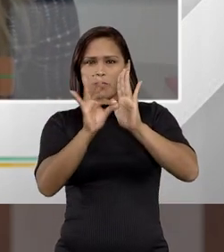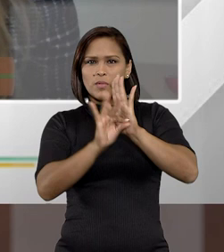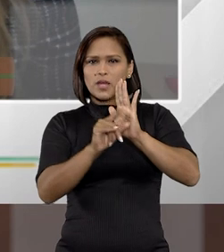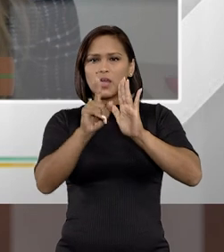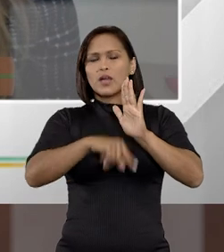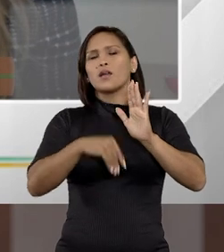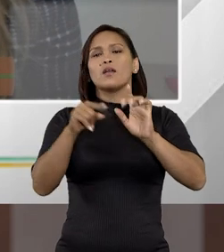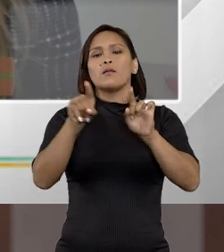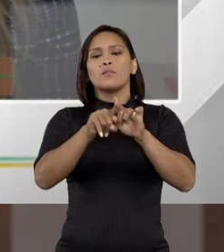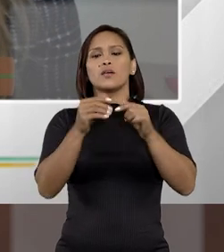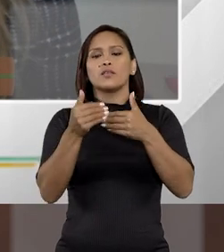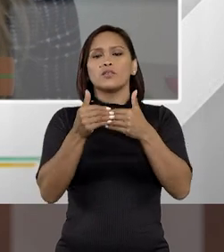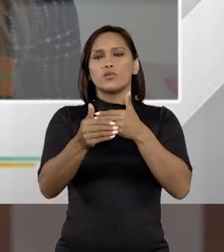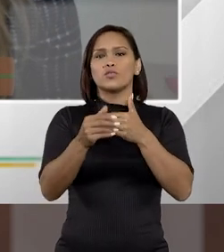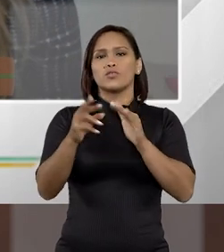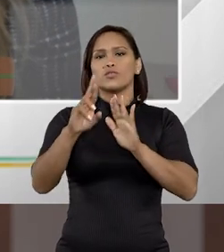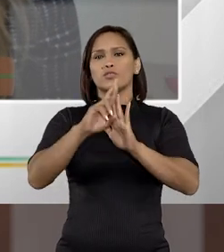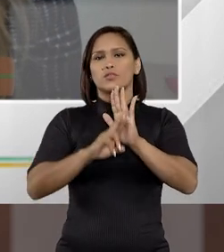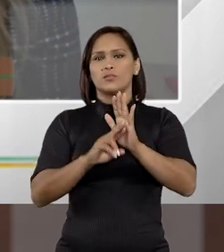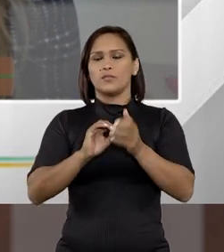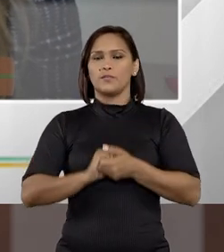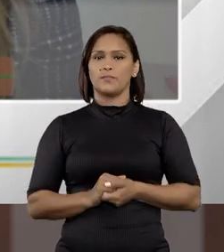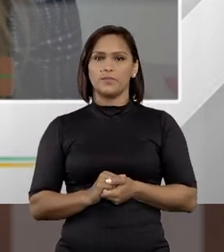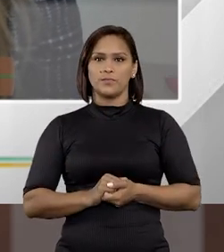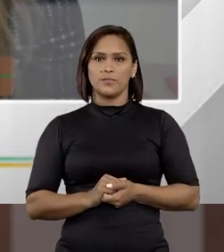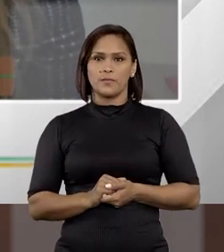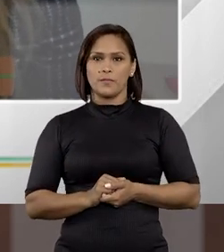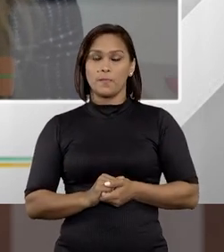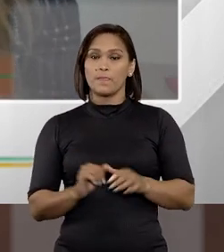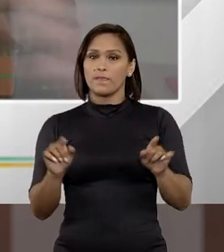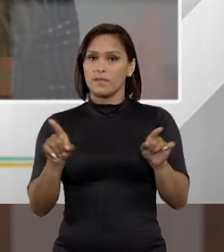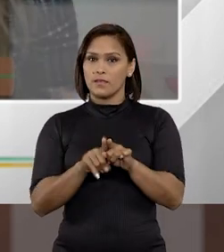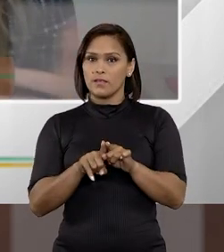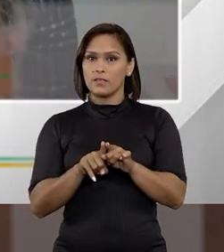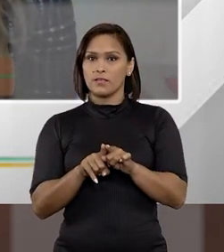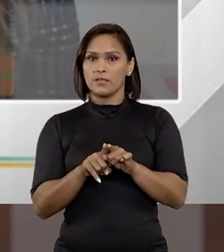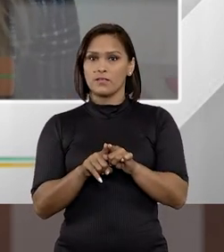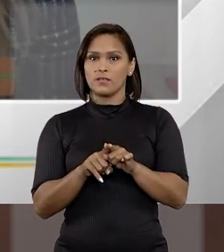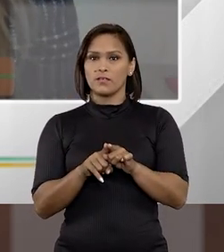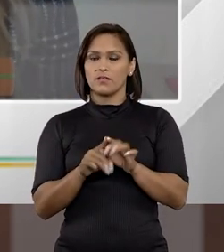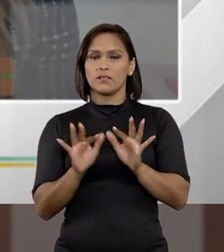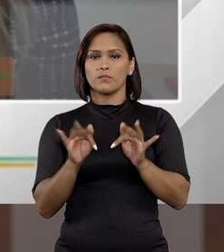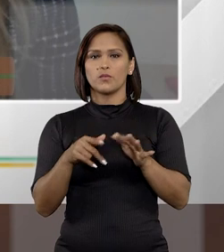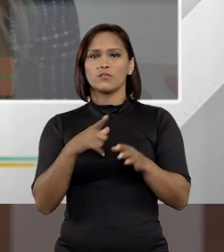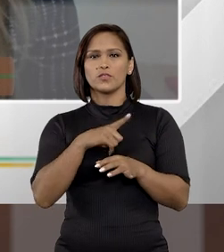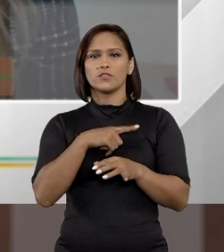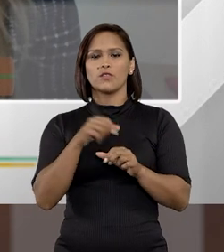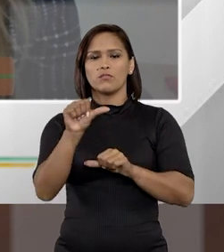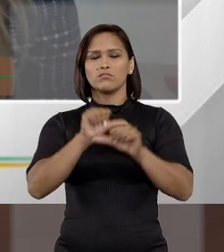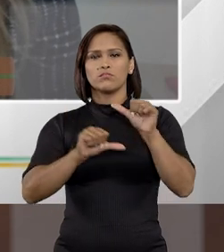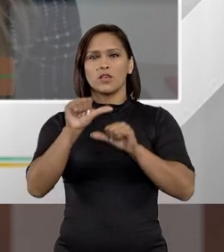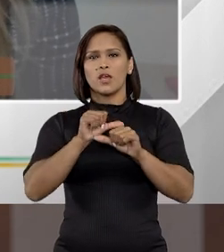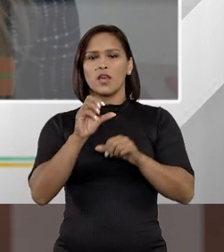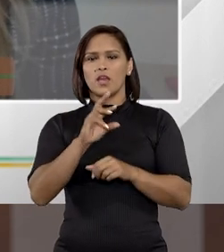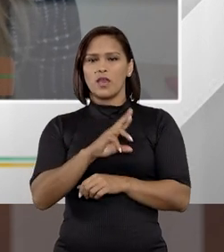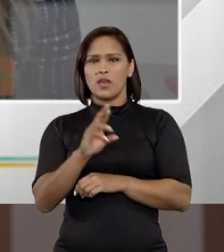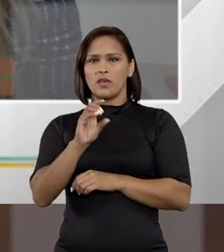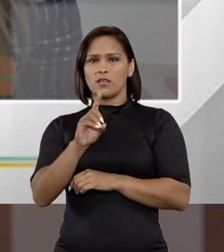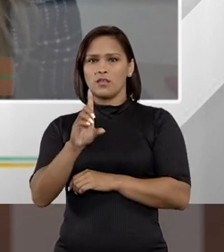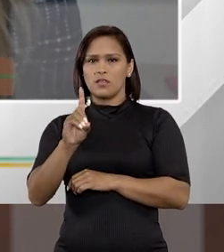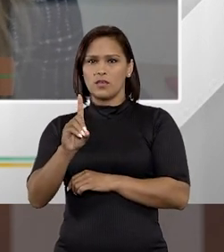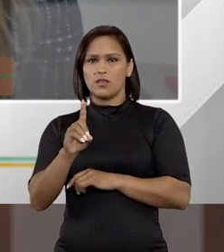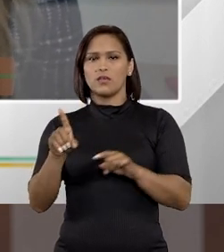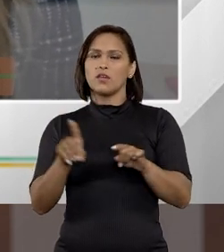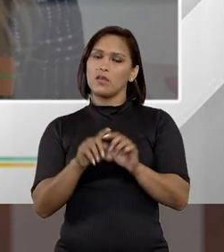categorias para essa progressão de regime, tá? E também, por fim, tivemos aí uma alteração do RDD,